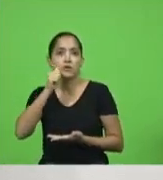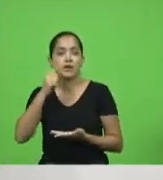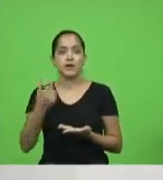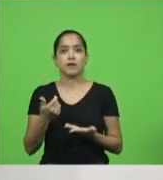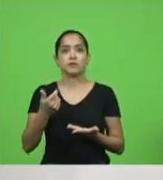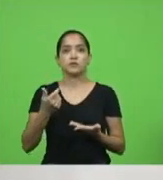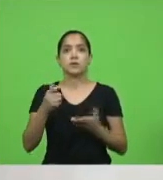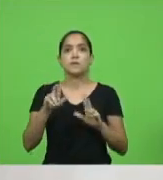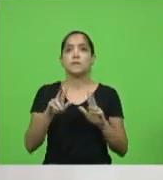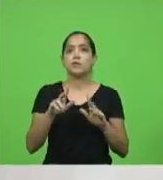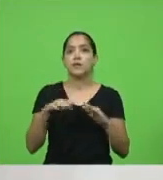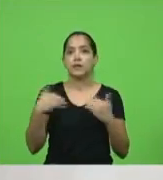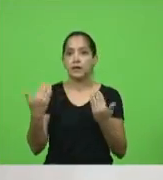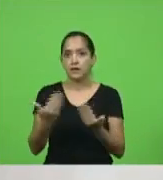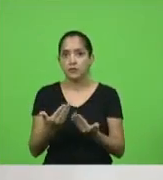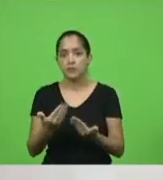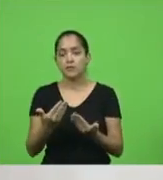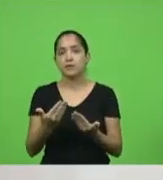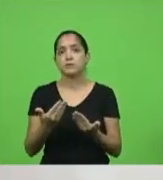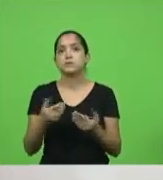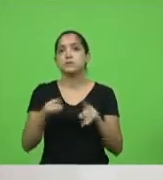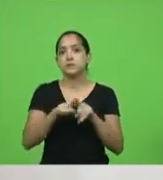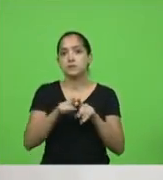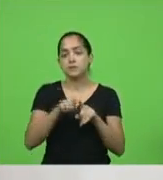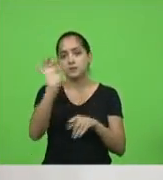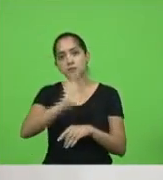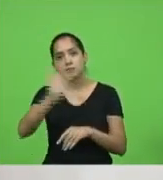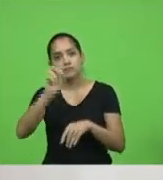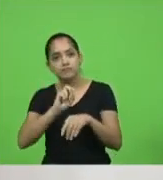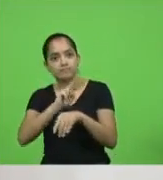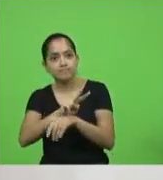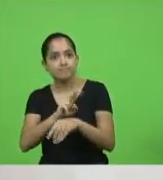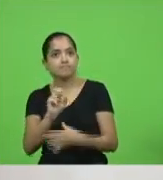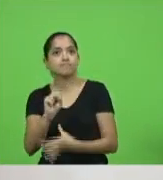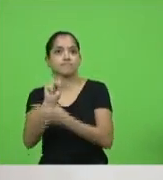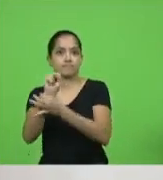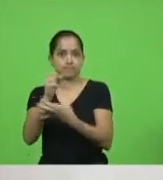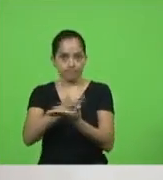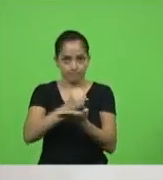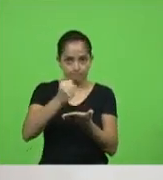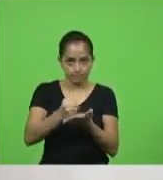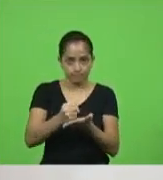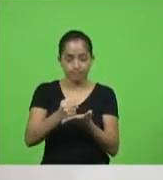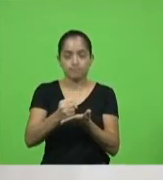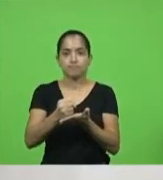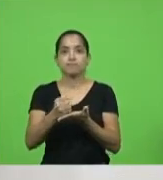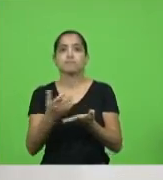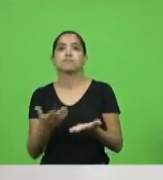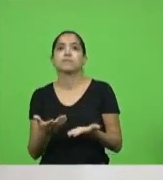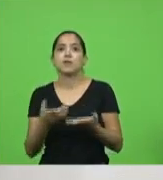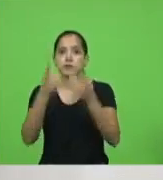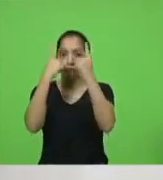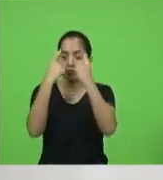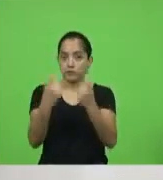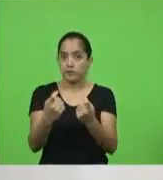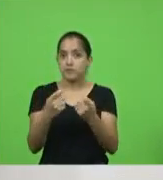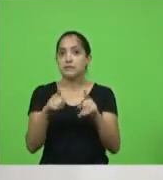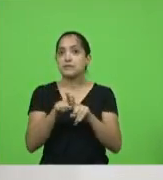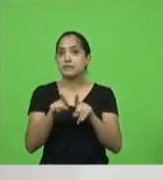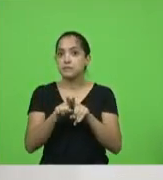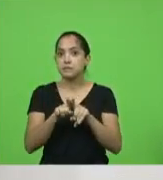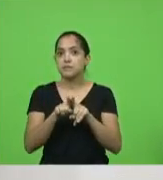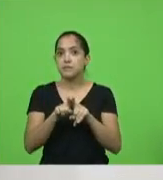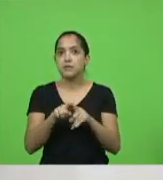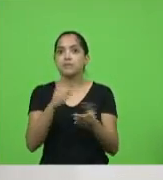Parlamento, percentual de vagas garantidas nos contratos para mulheres vítimas de violência, e, por fim, um programa que a gente